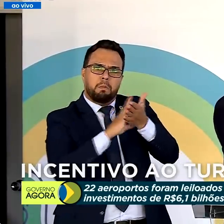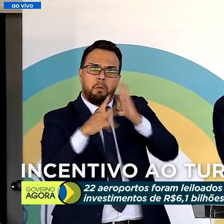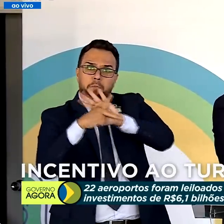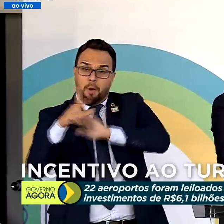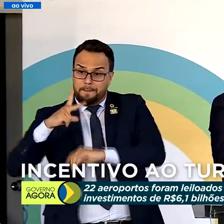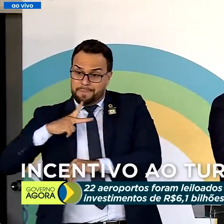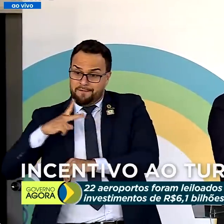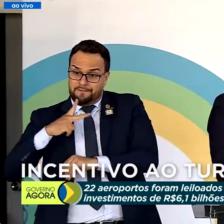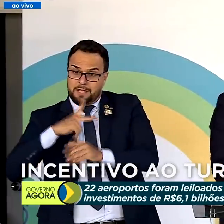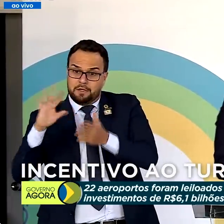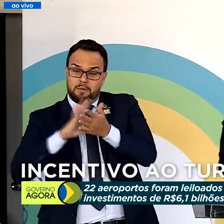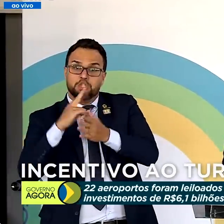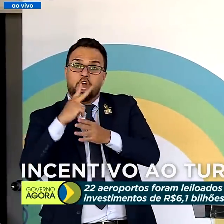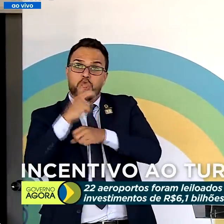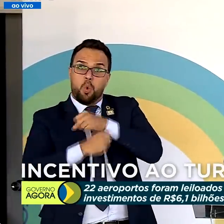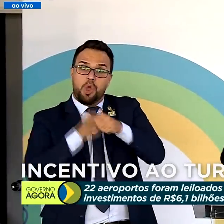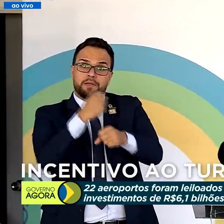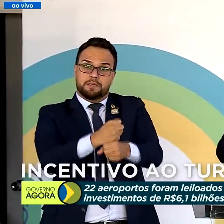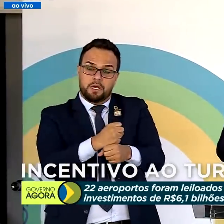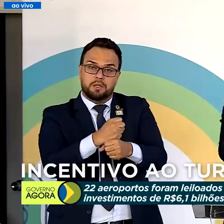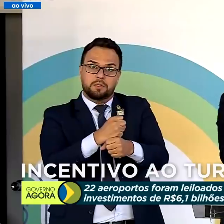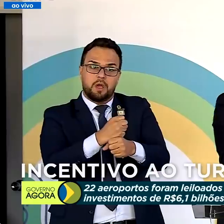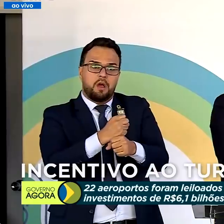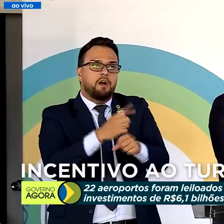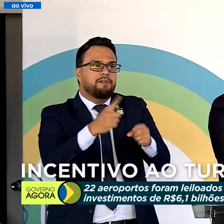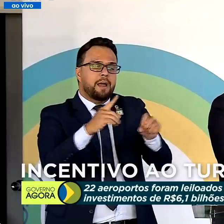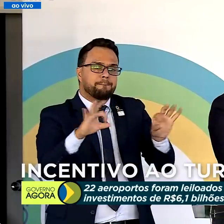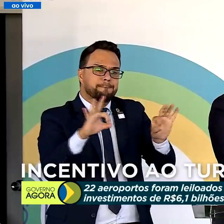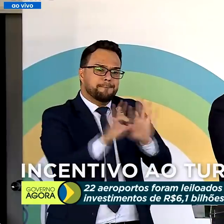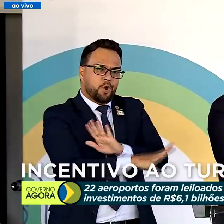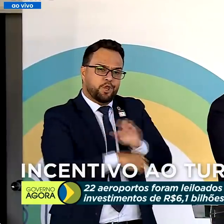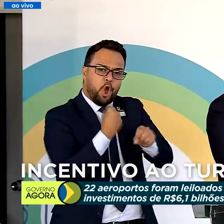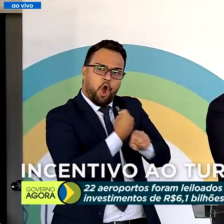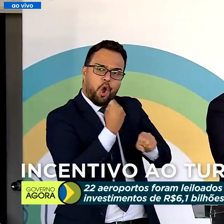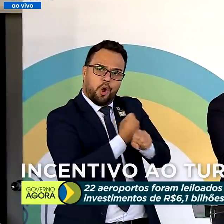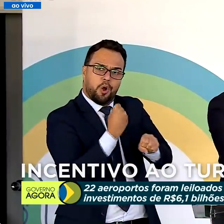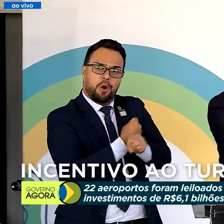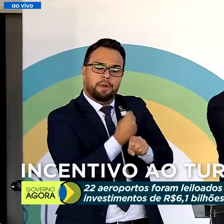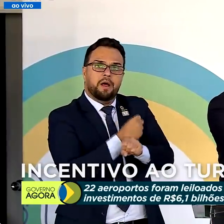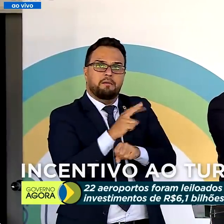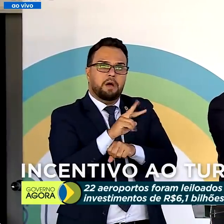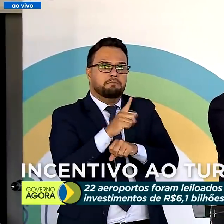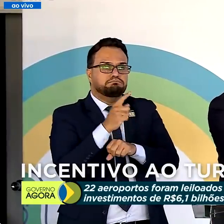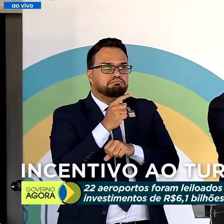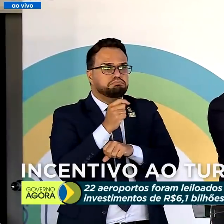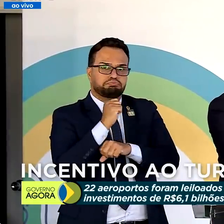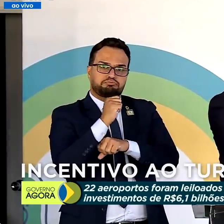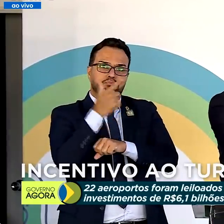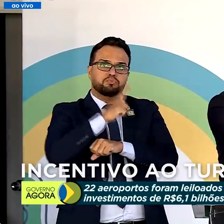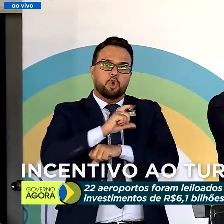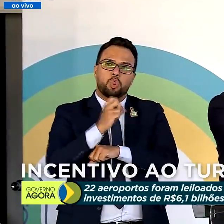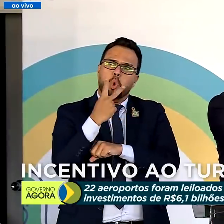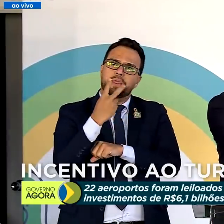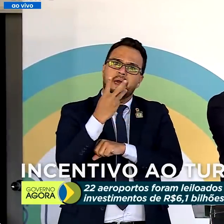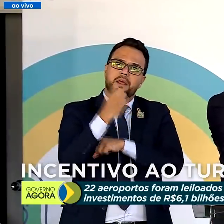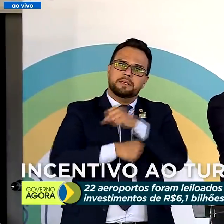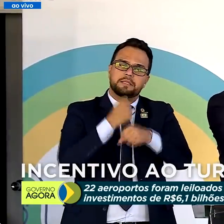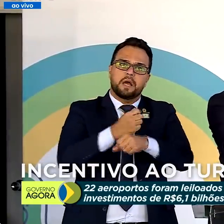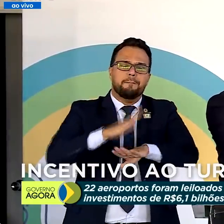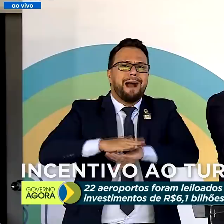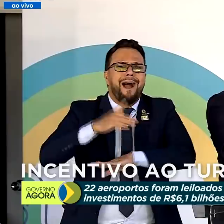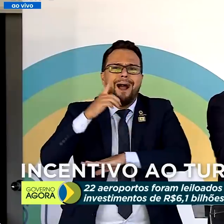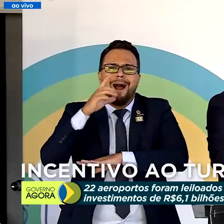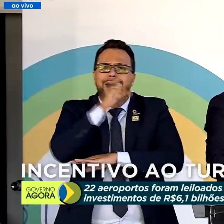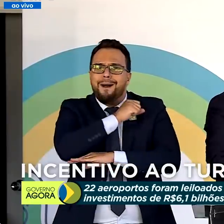que agora passou dois anos, nós vamos entregar essa obra pronta e vamos ganhar dois, três anos de eficiência em